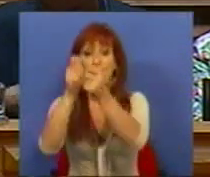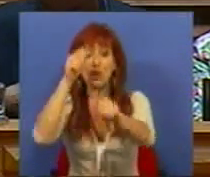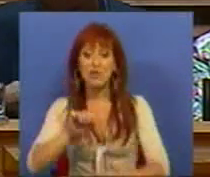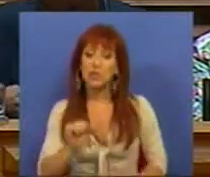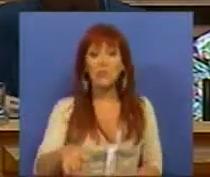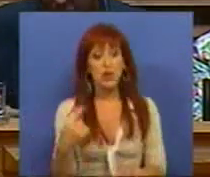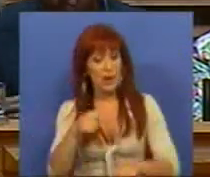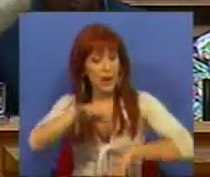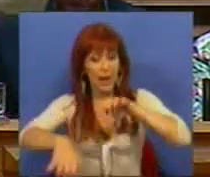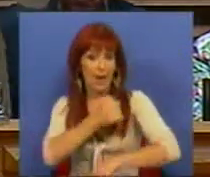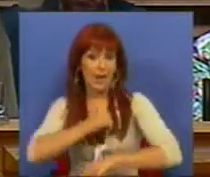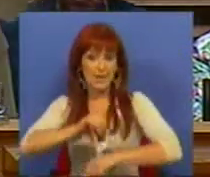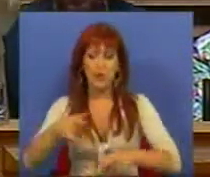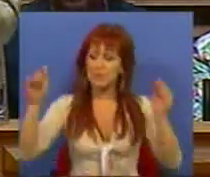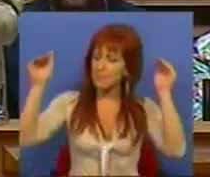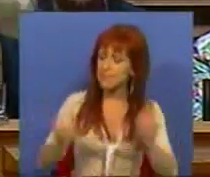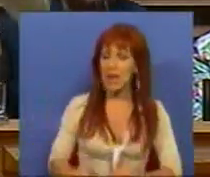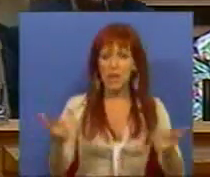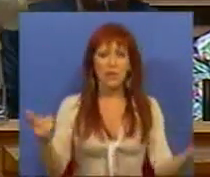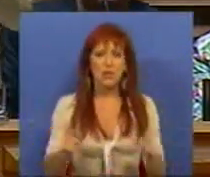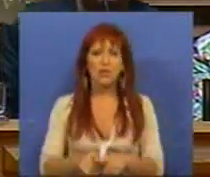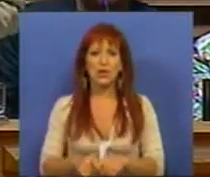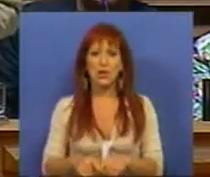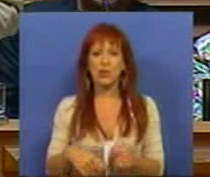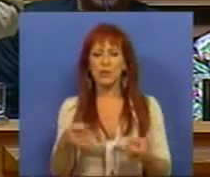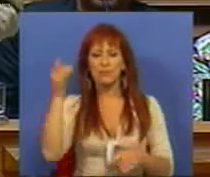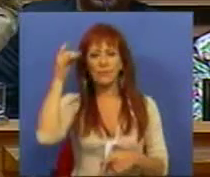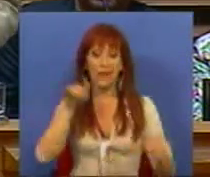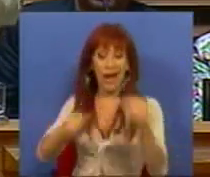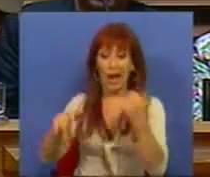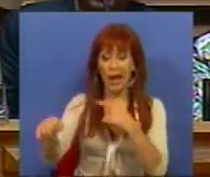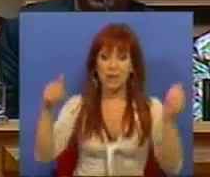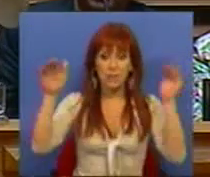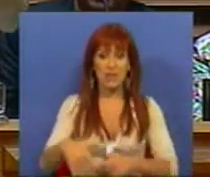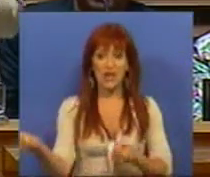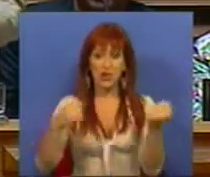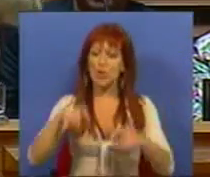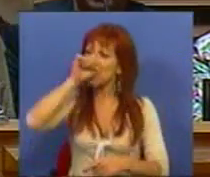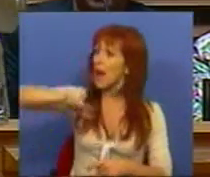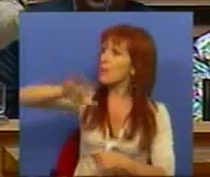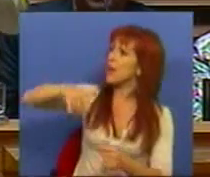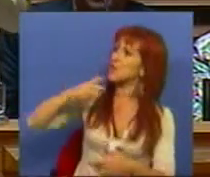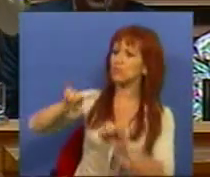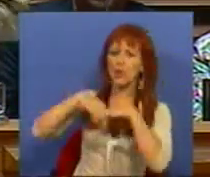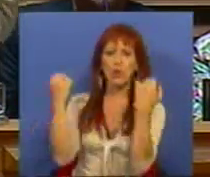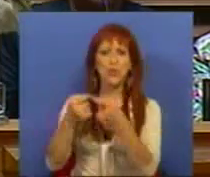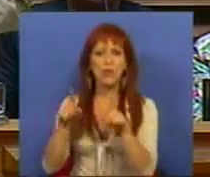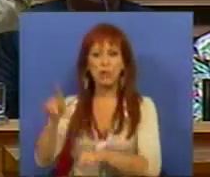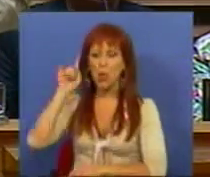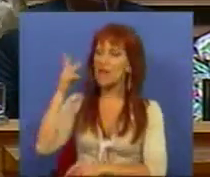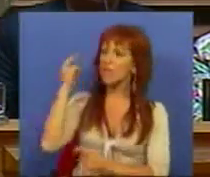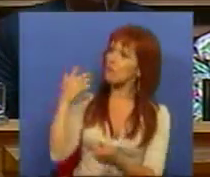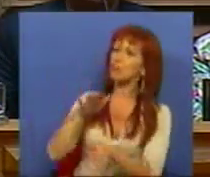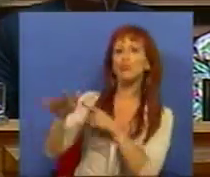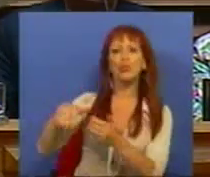dos seus bairros. Para que haja menos tráfego nas cidades. Para que haja efeitos ambientais, sociais e de qualidade de